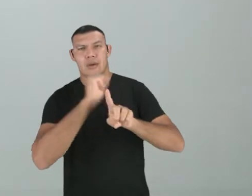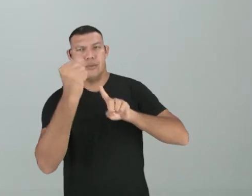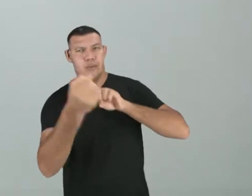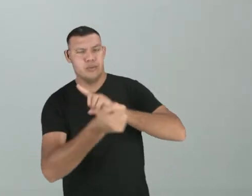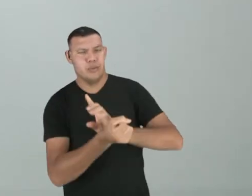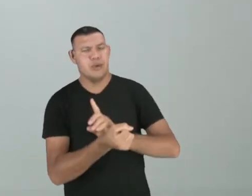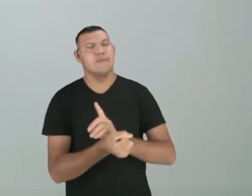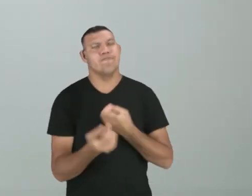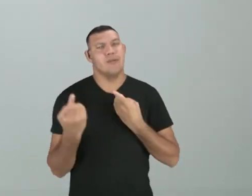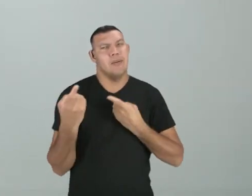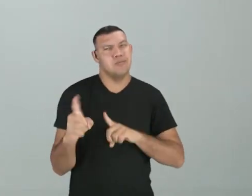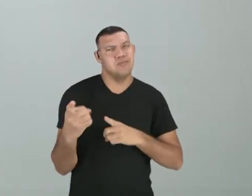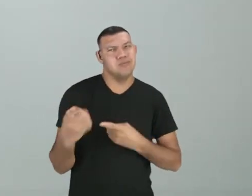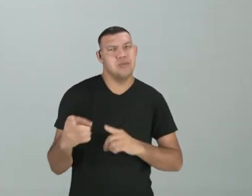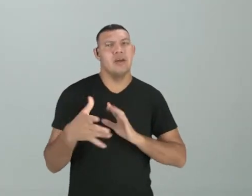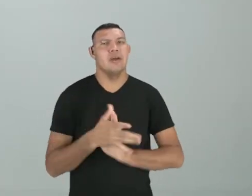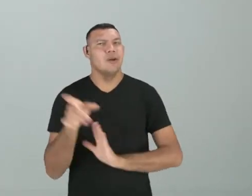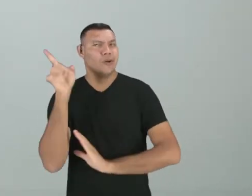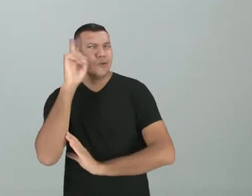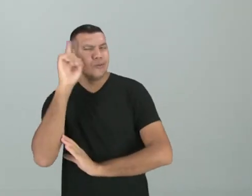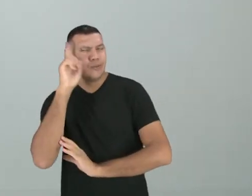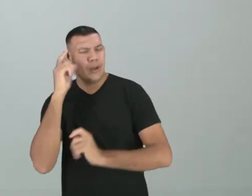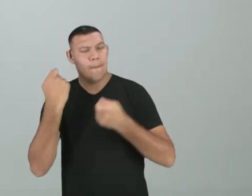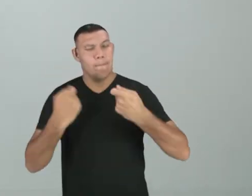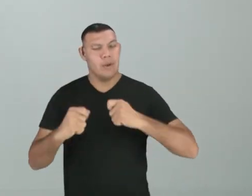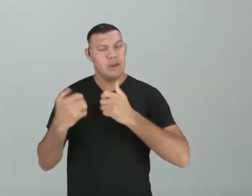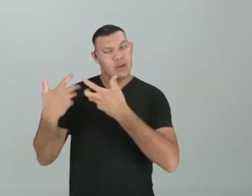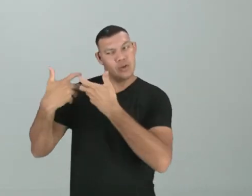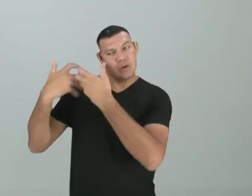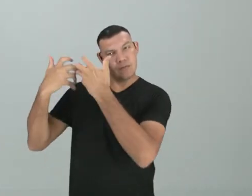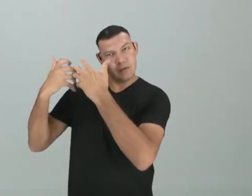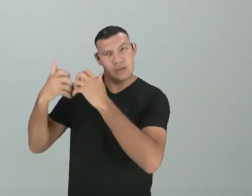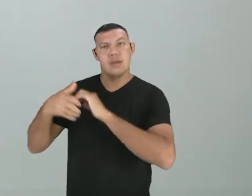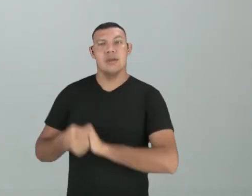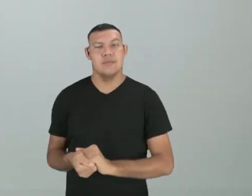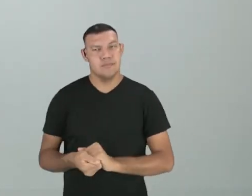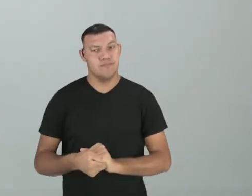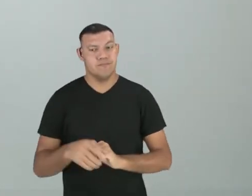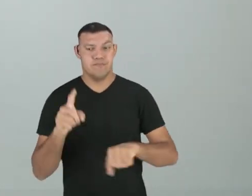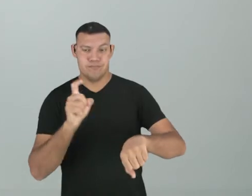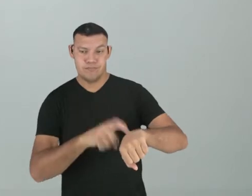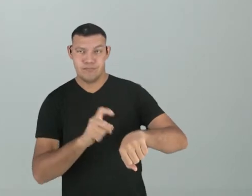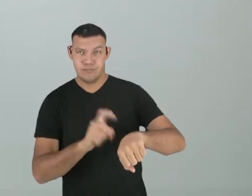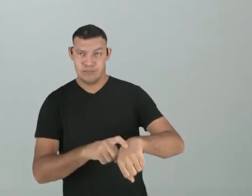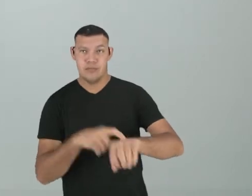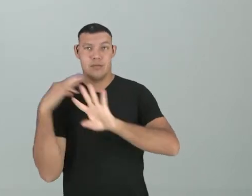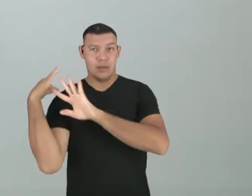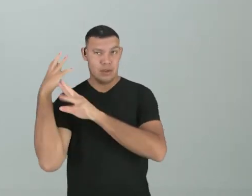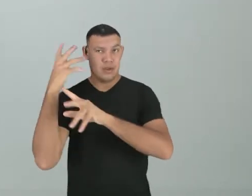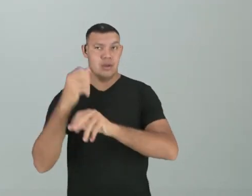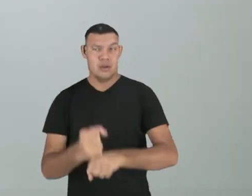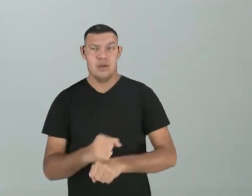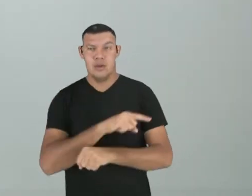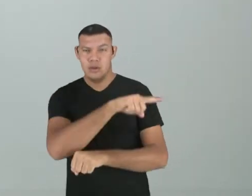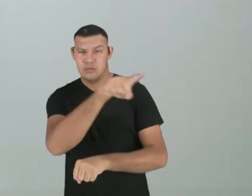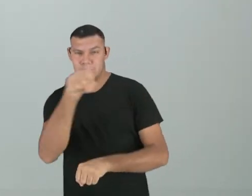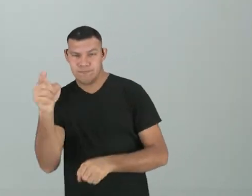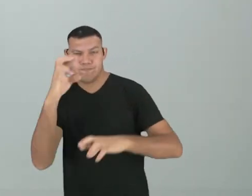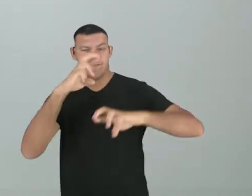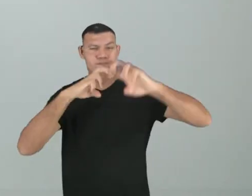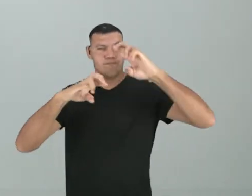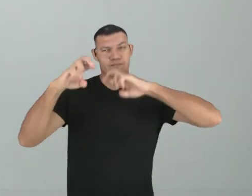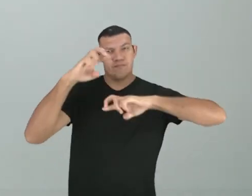que incomoda, algo do cotidiano que leva a reflexão? Então, é nesse momento de revisão que vocês vão